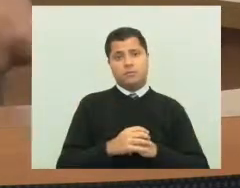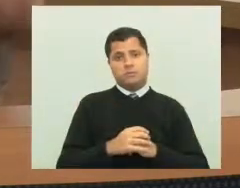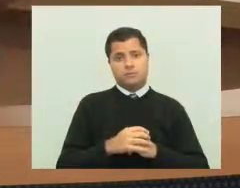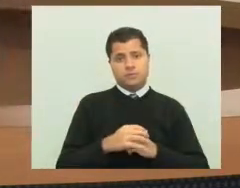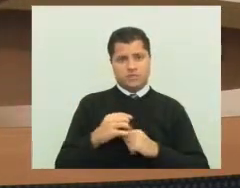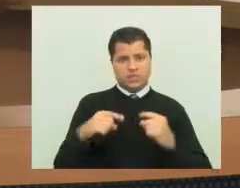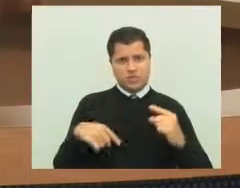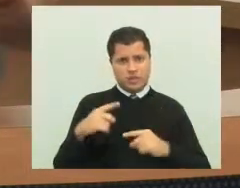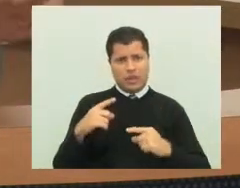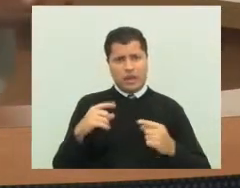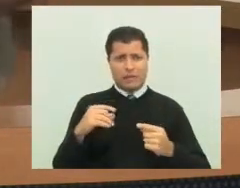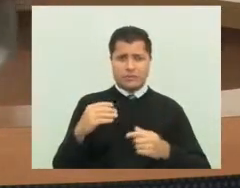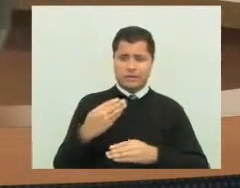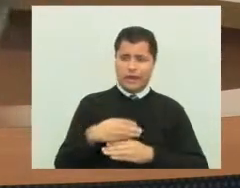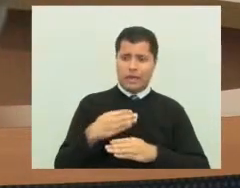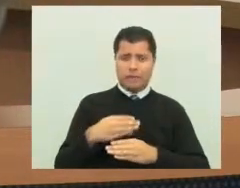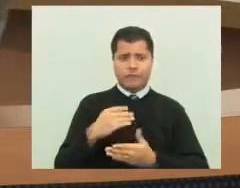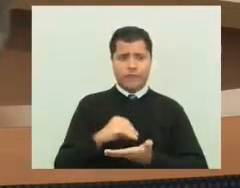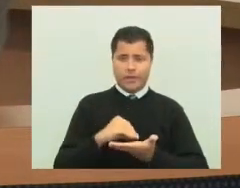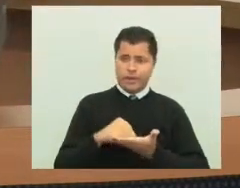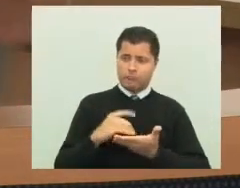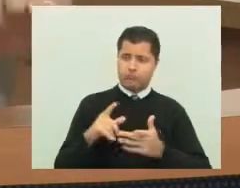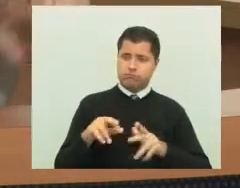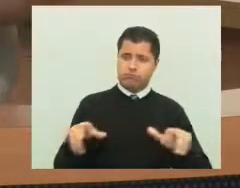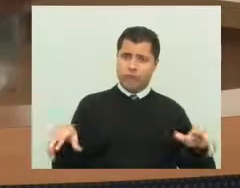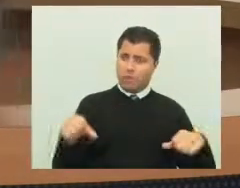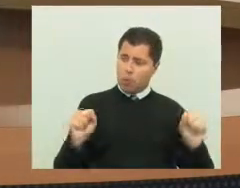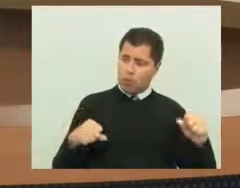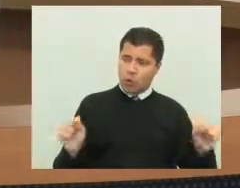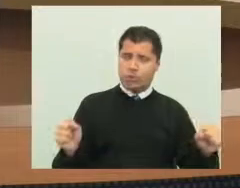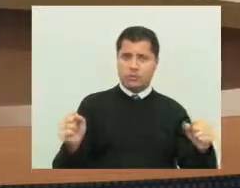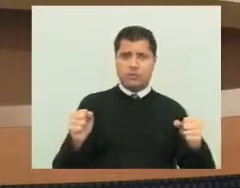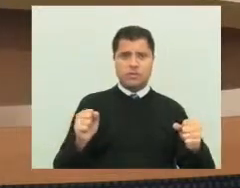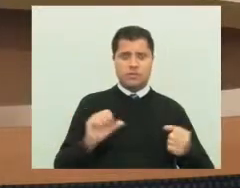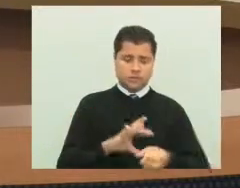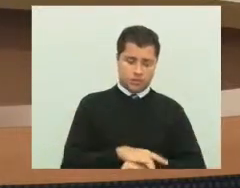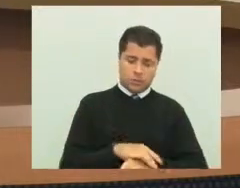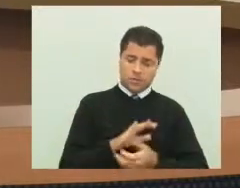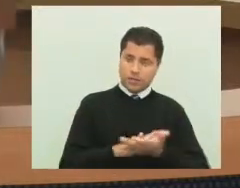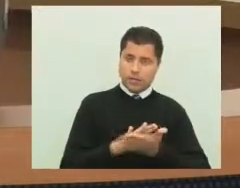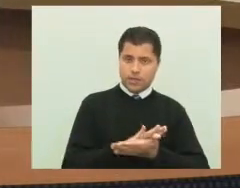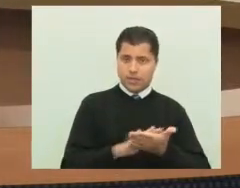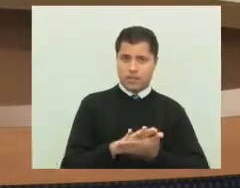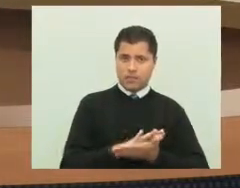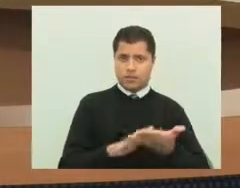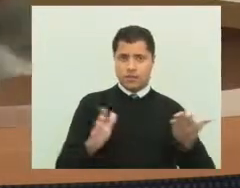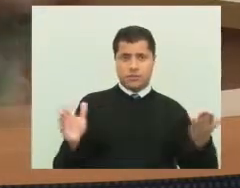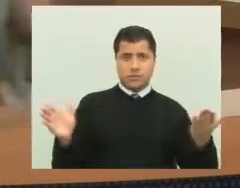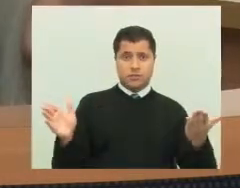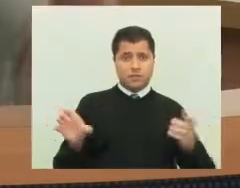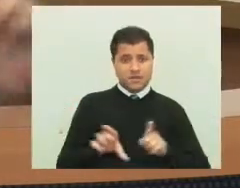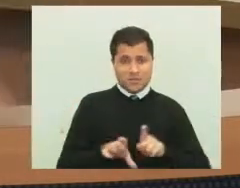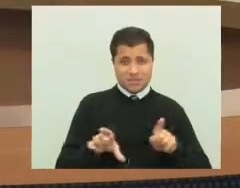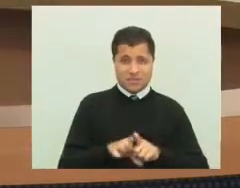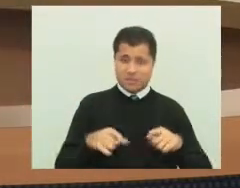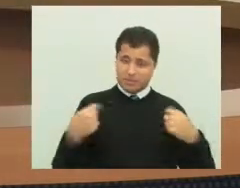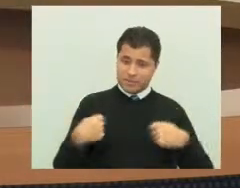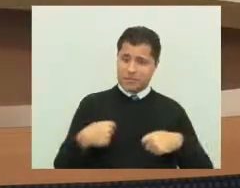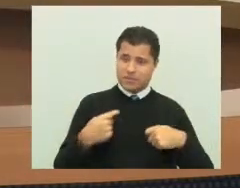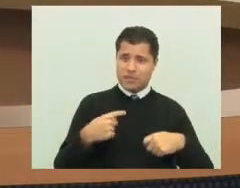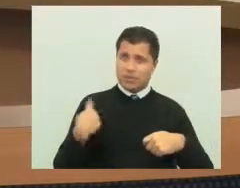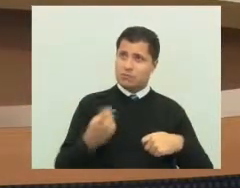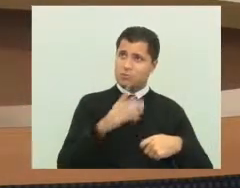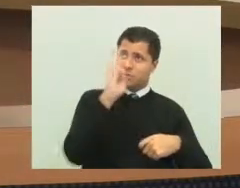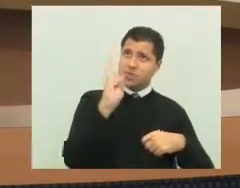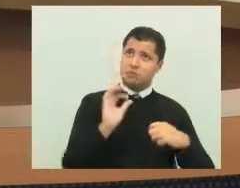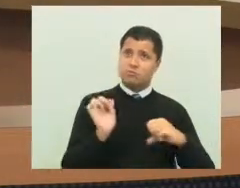necessidade de ter táxi, da necessidade de ter motoboy, da insegurança do trânsito e da necessidade da gente mudar o